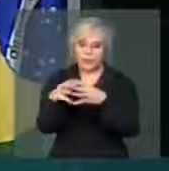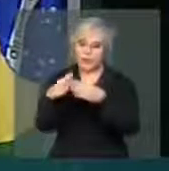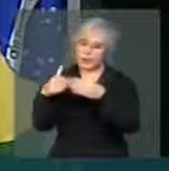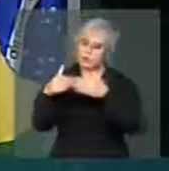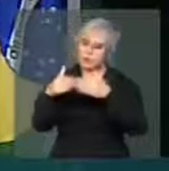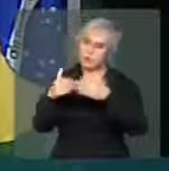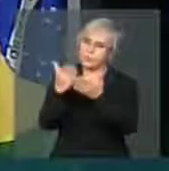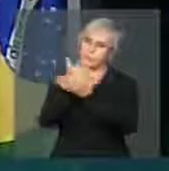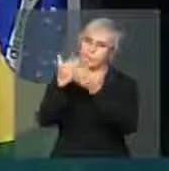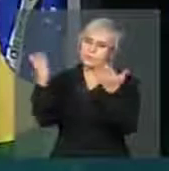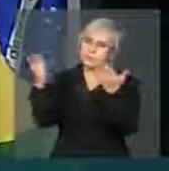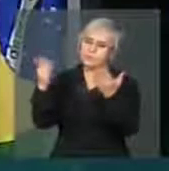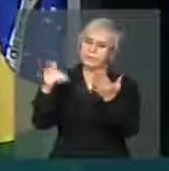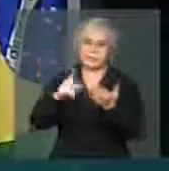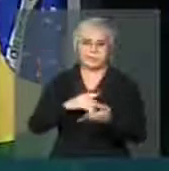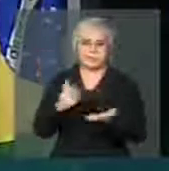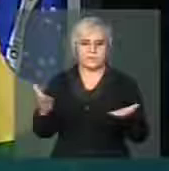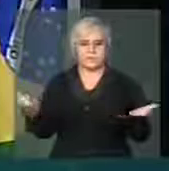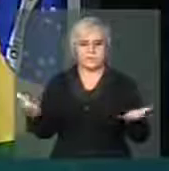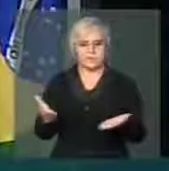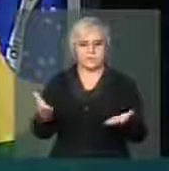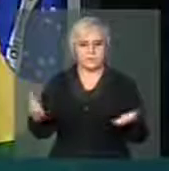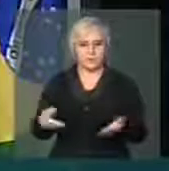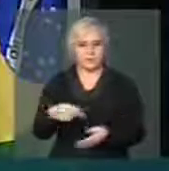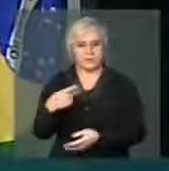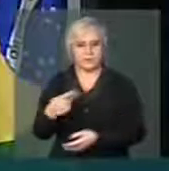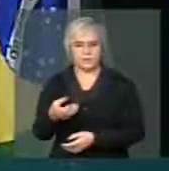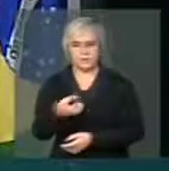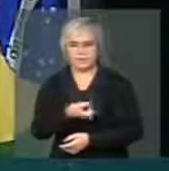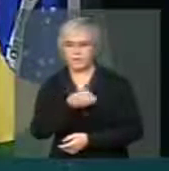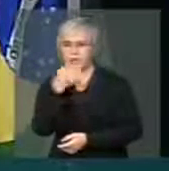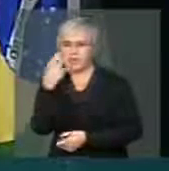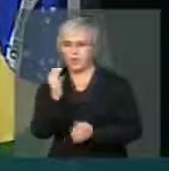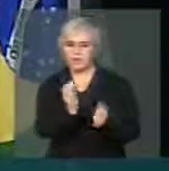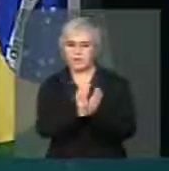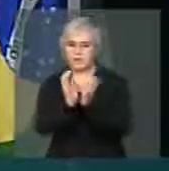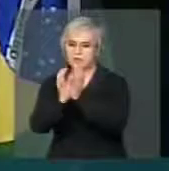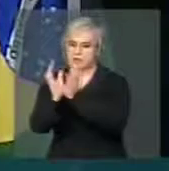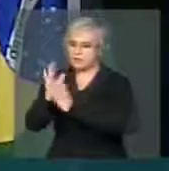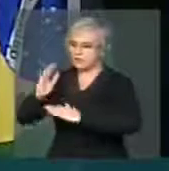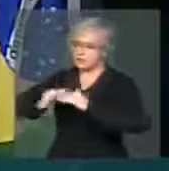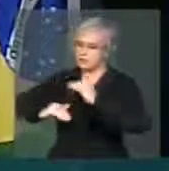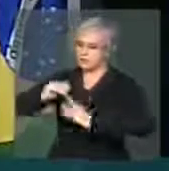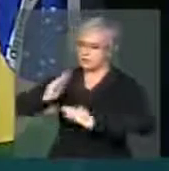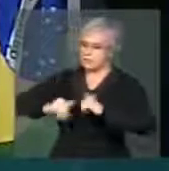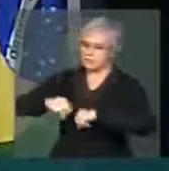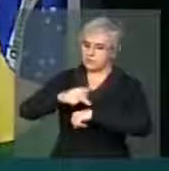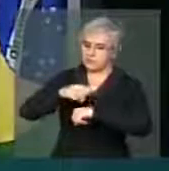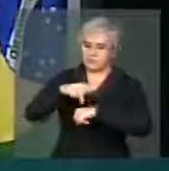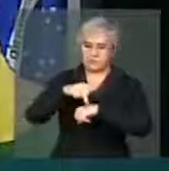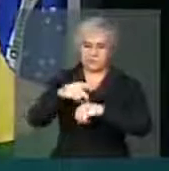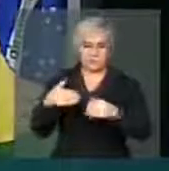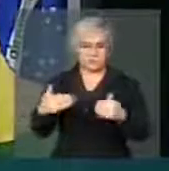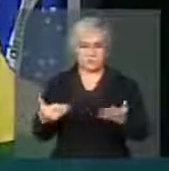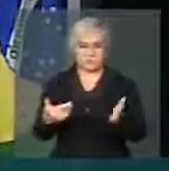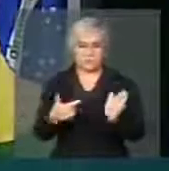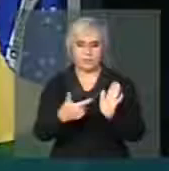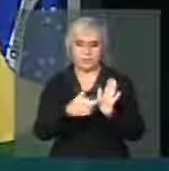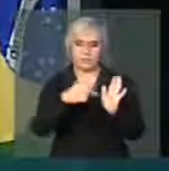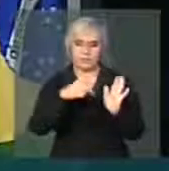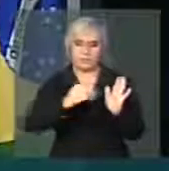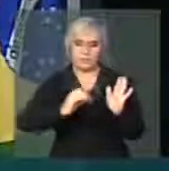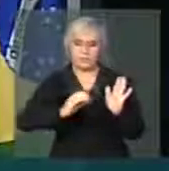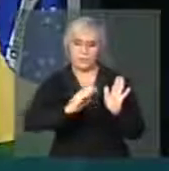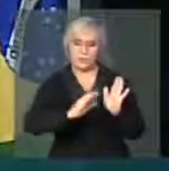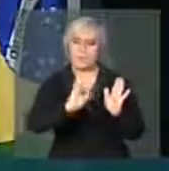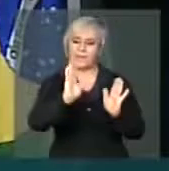reivindicação Que é trazida hoje Por tantas categorias Em uma PEC Que já